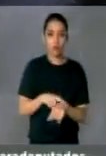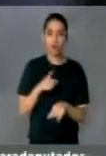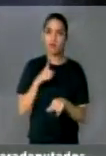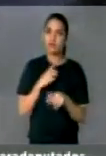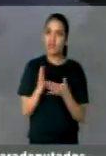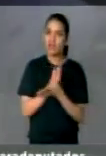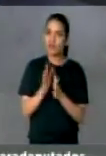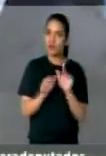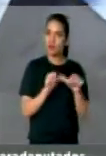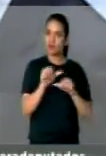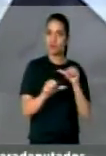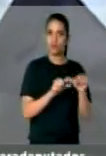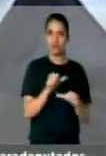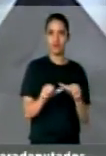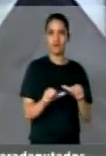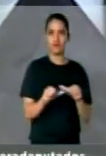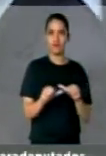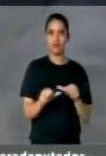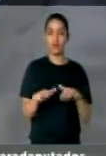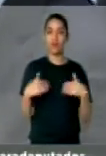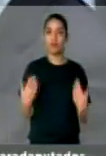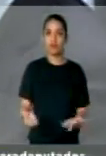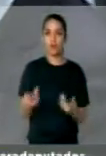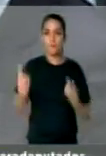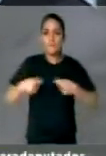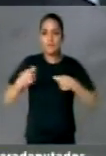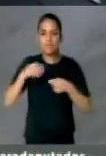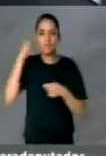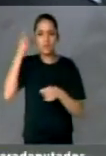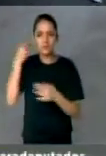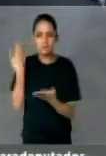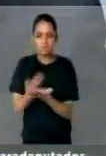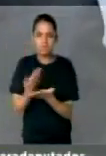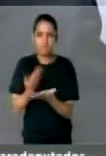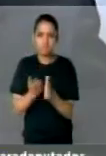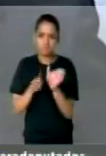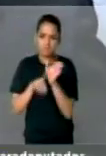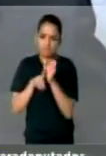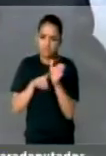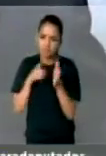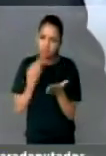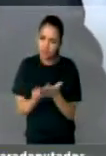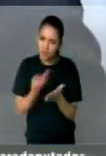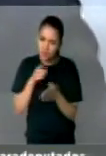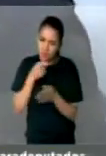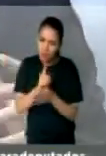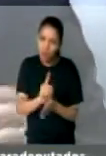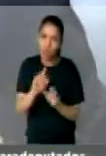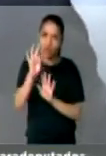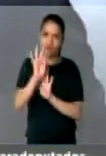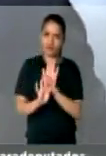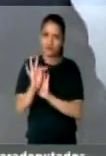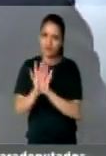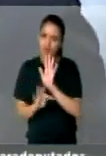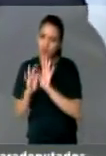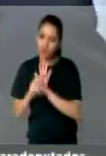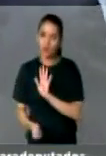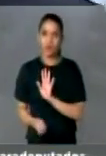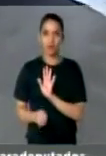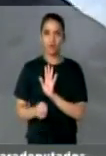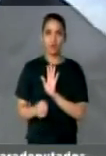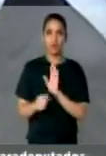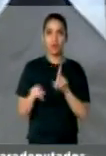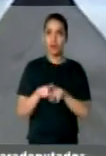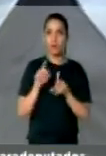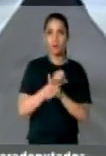não só que os deputados tenham conhecimento do inteiro teor, mas bem como a sociedade brasileira. E se costura nos corredores